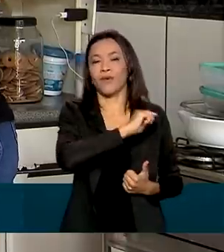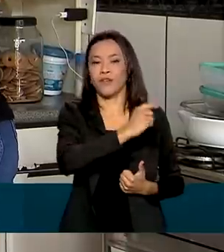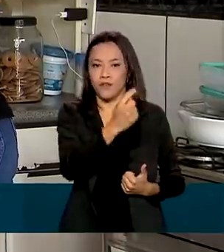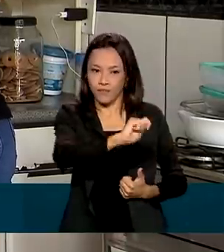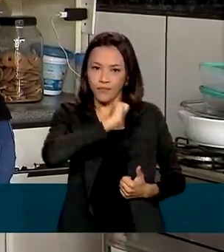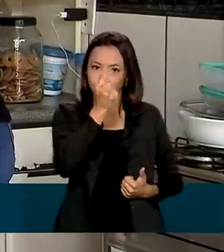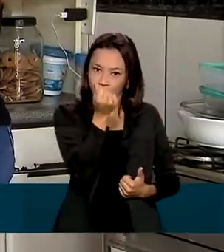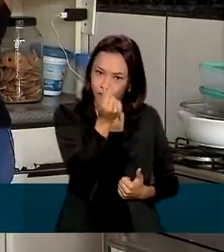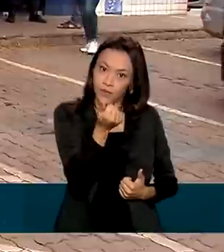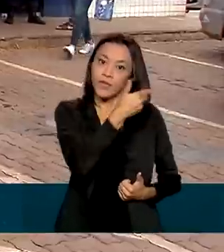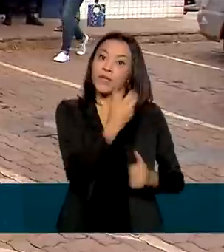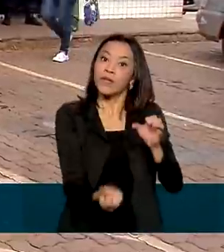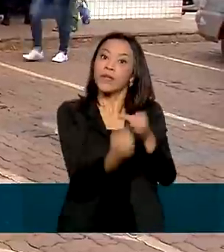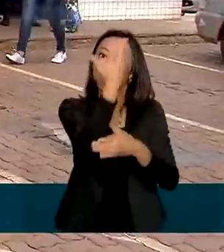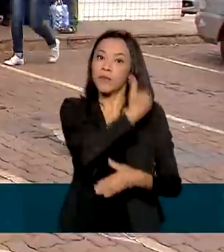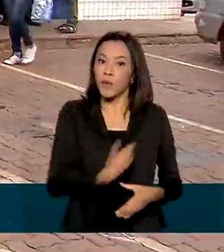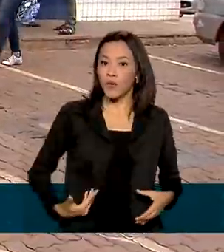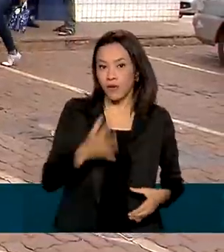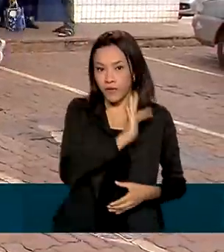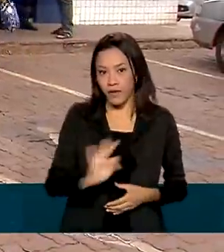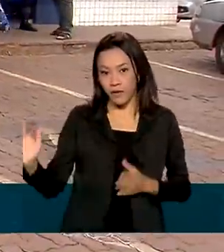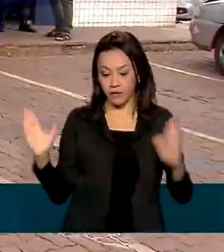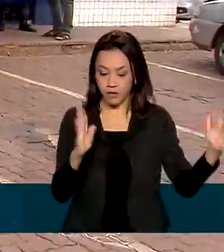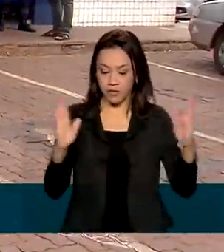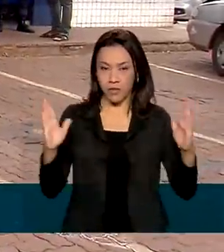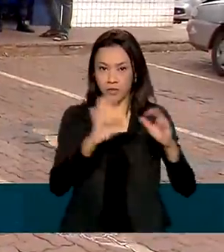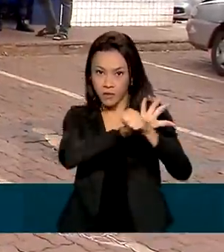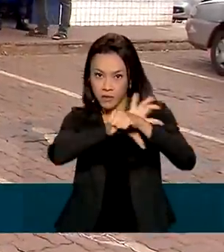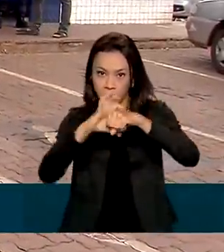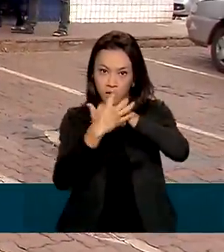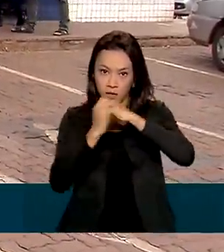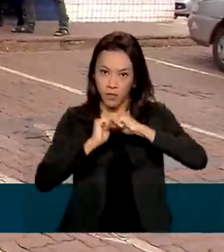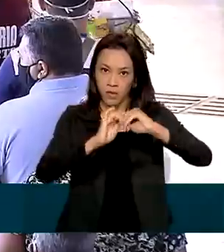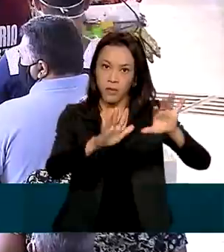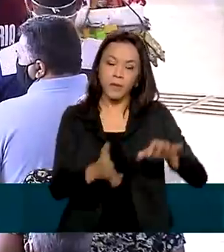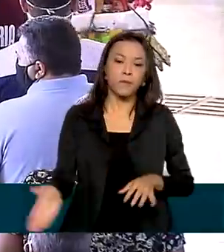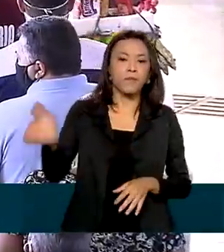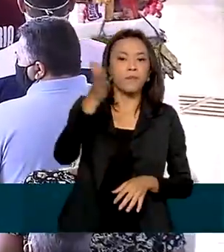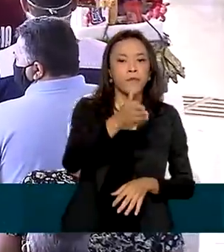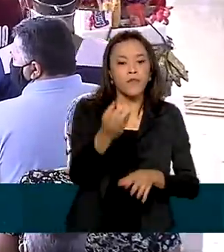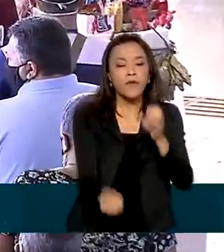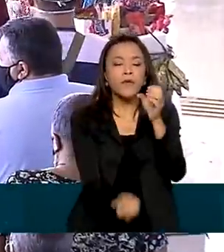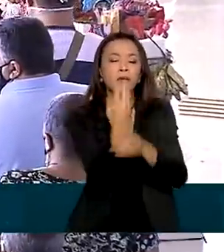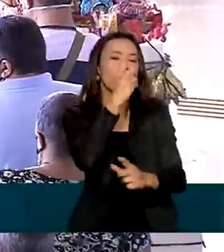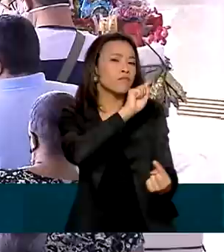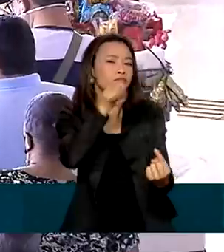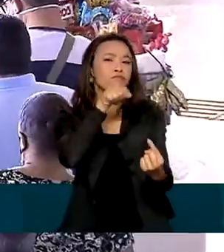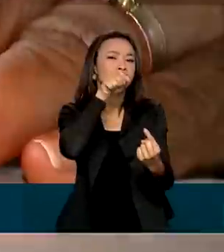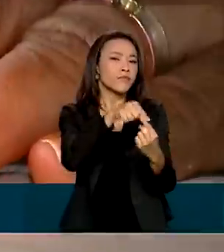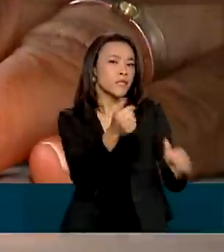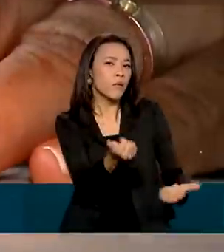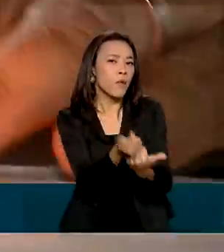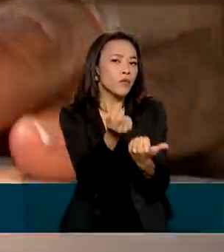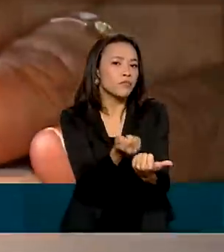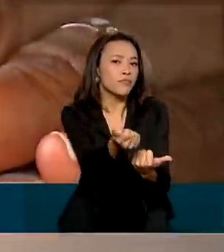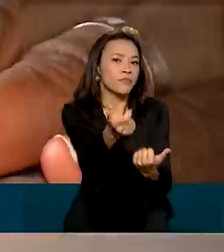durante a pandemia. O benefício foi criado para socorrer trabalhadores informais,